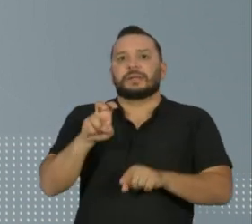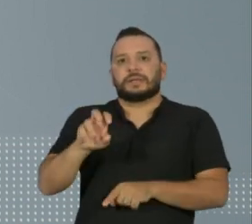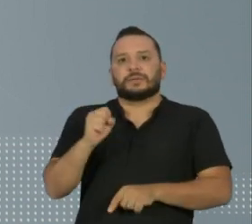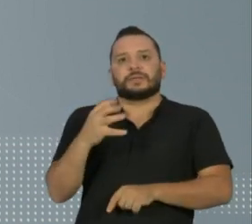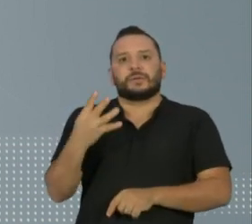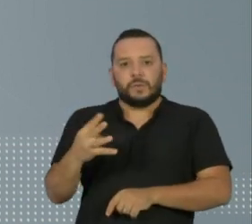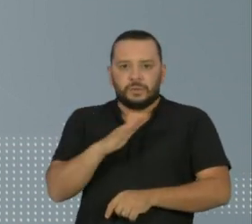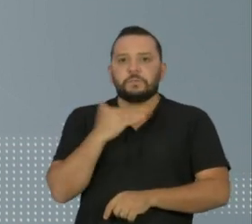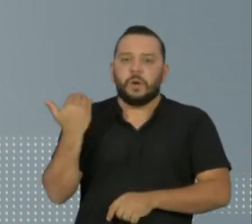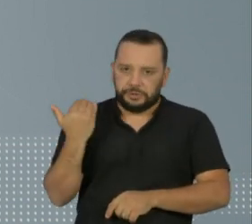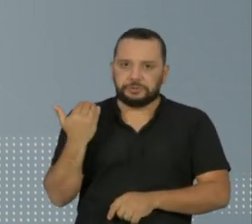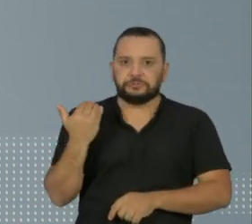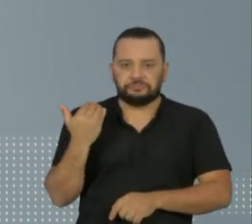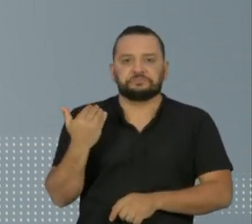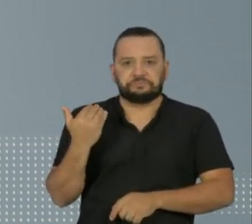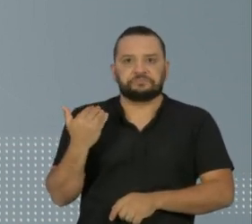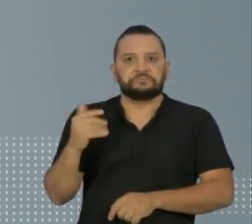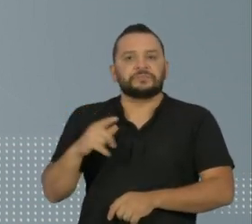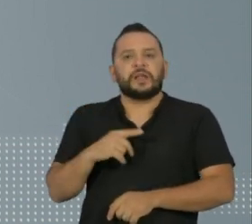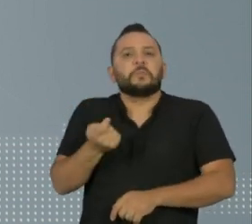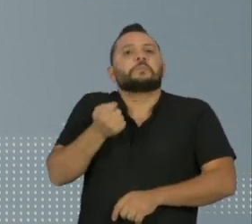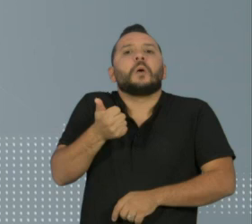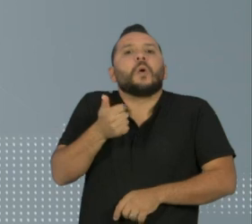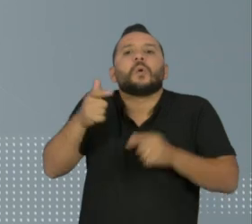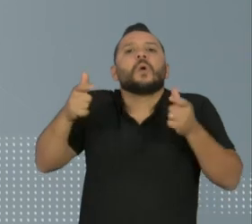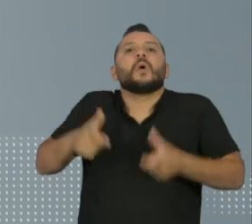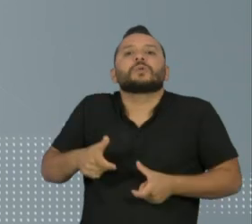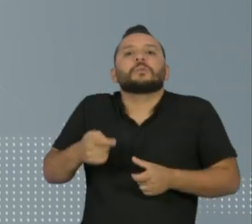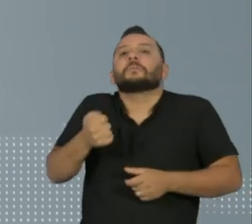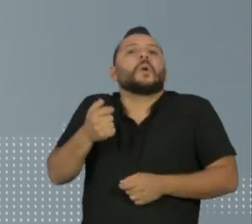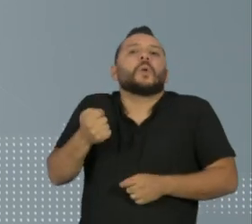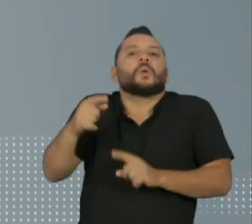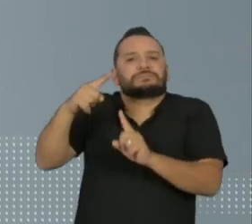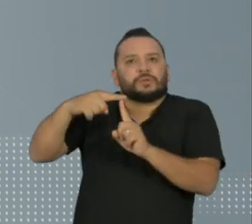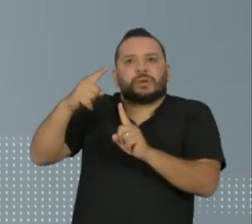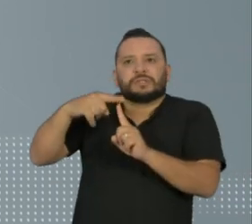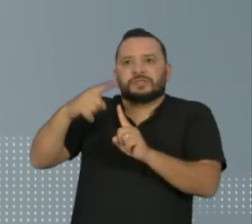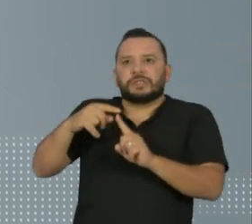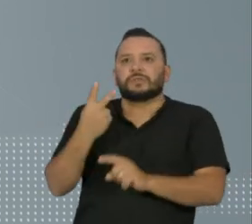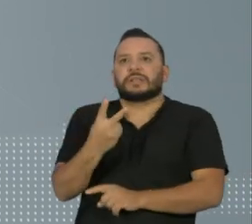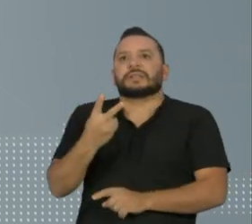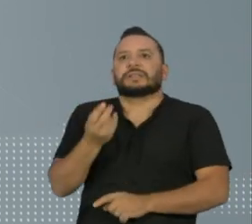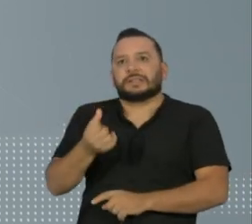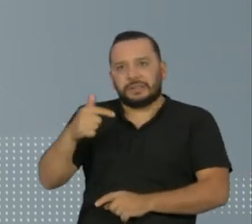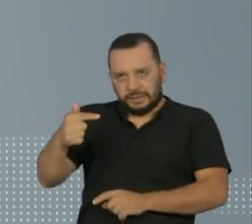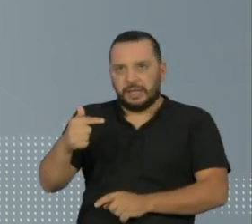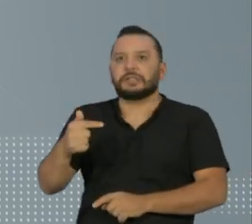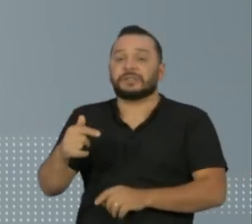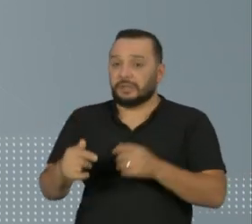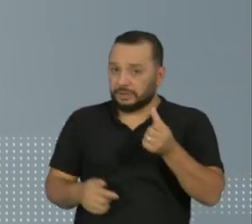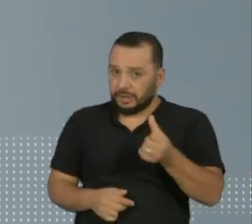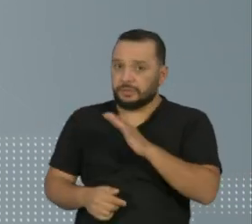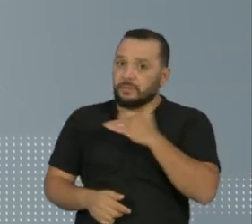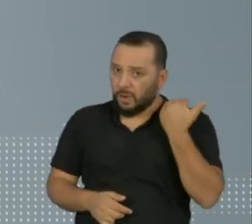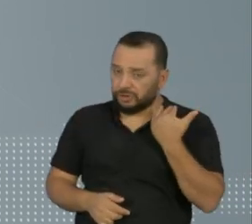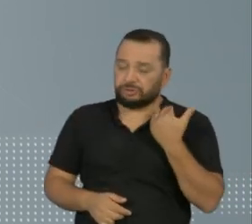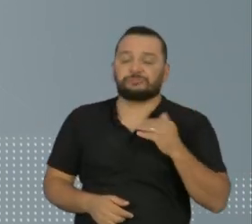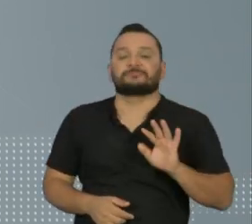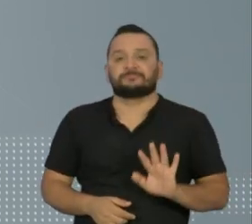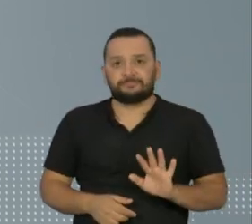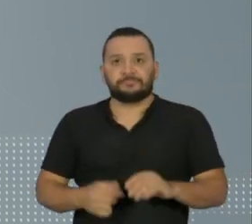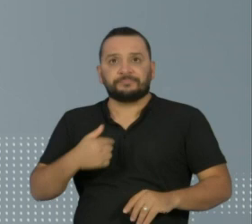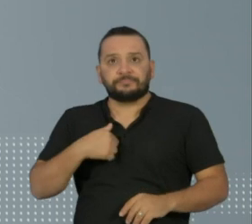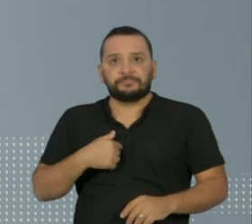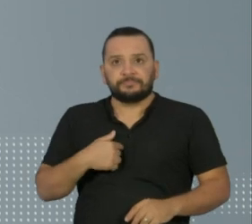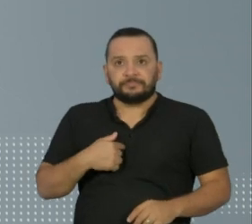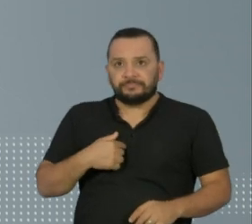mortos. O Estado com menos registros é o Tocantins. São 267, com seis óbitos confirmados. 1